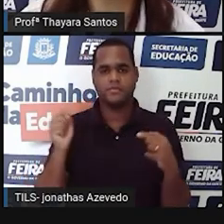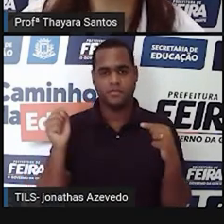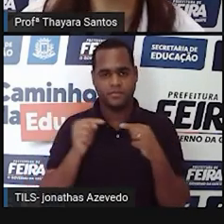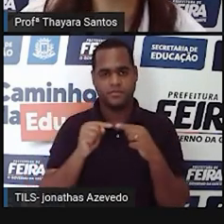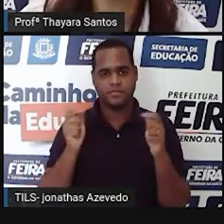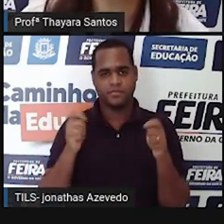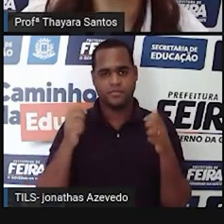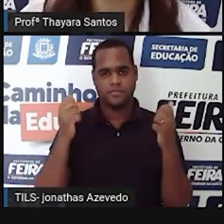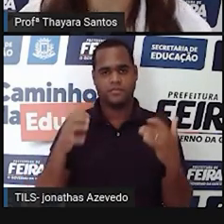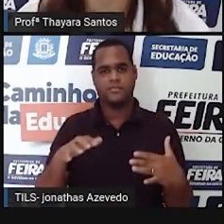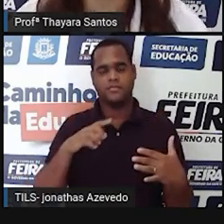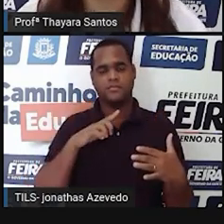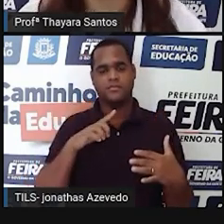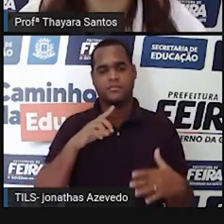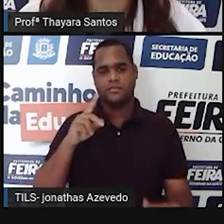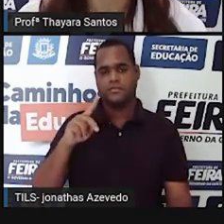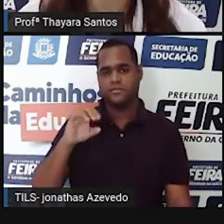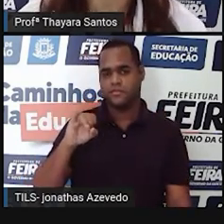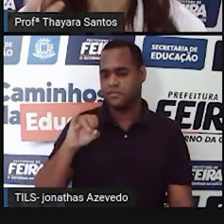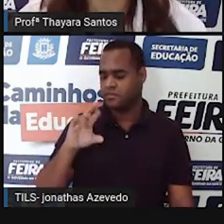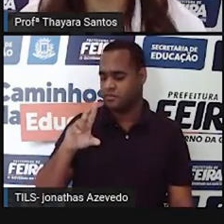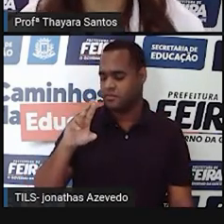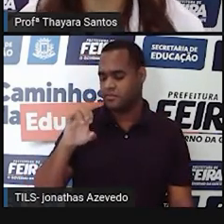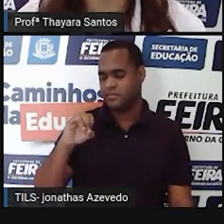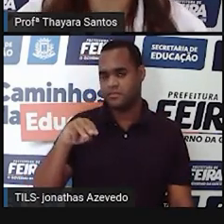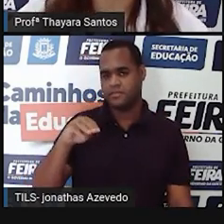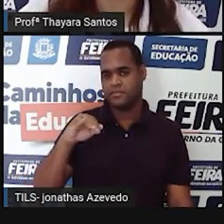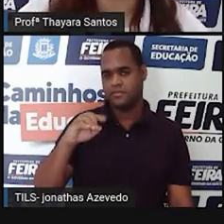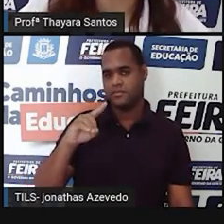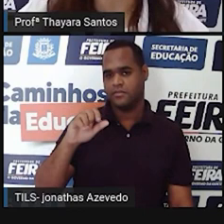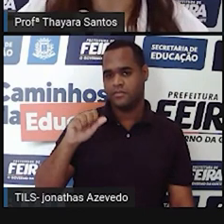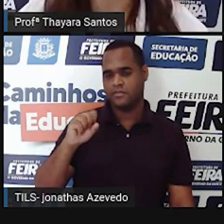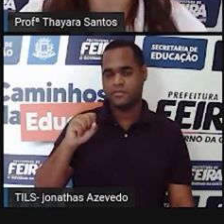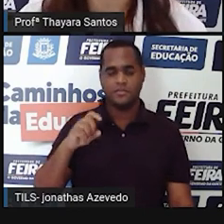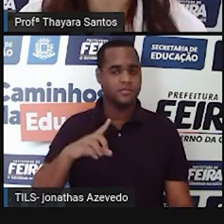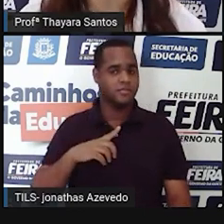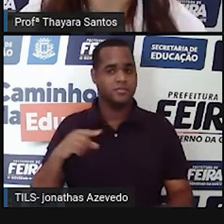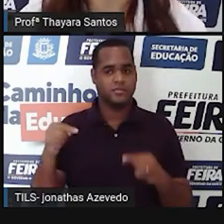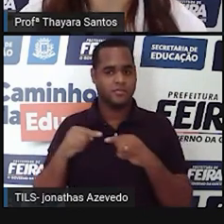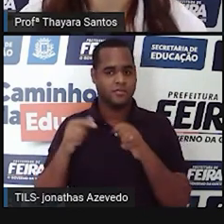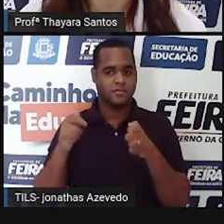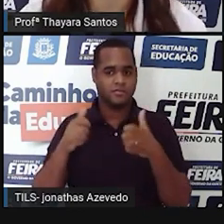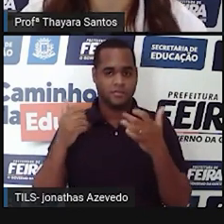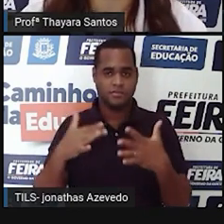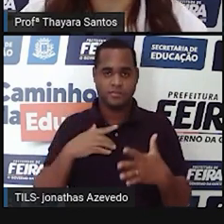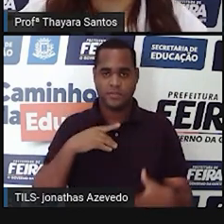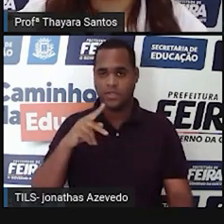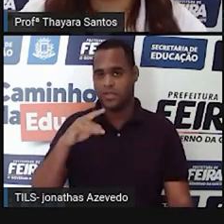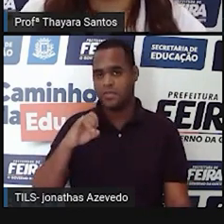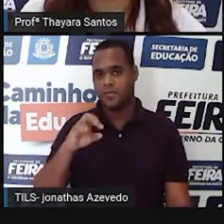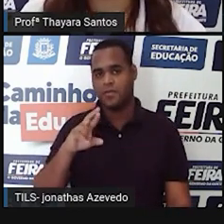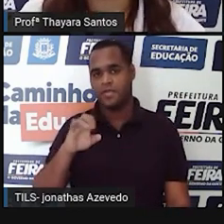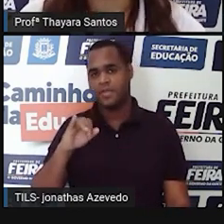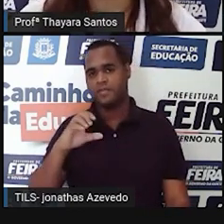com base em pirimidina. Aí a guanina e a adenina são bases que a gente chama de púricas.